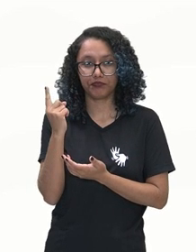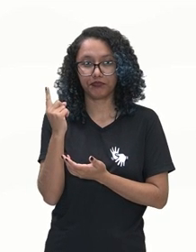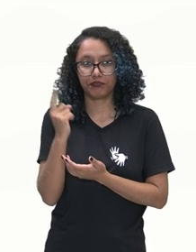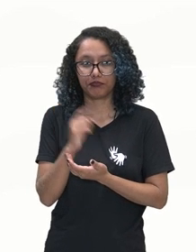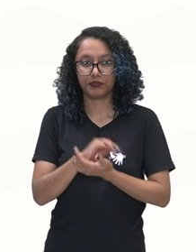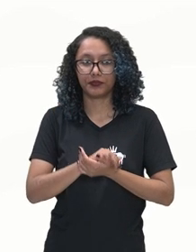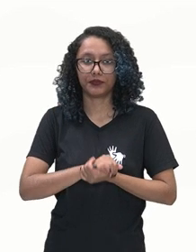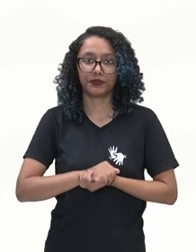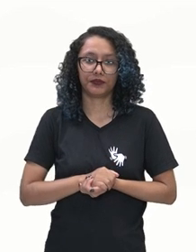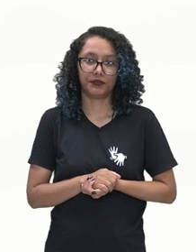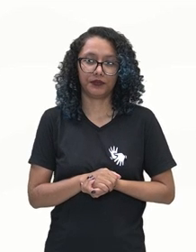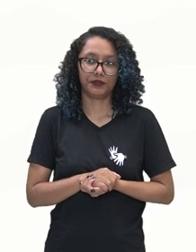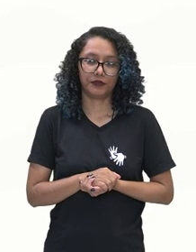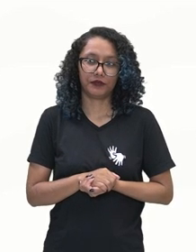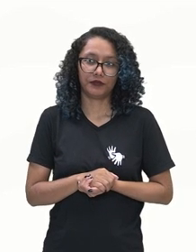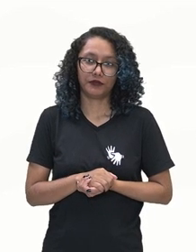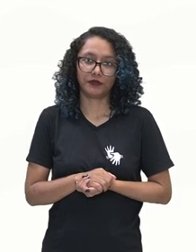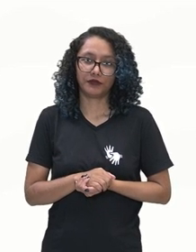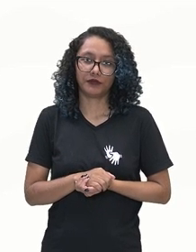will see.